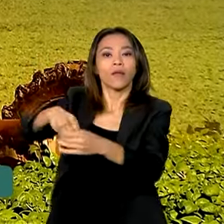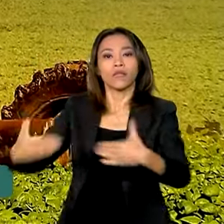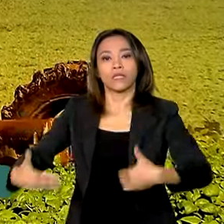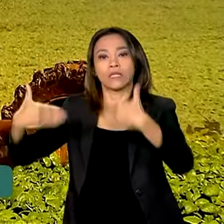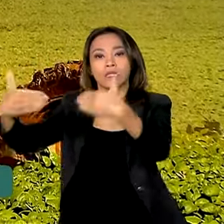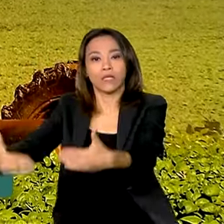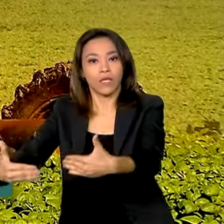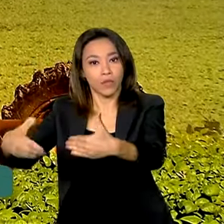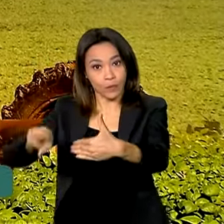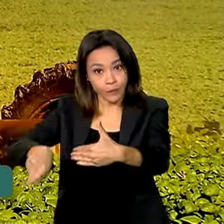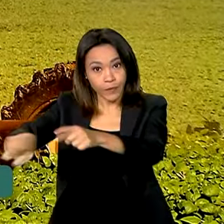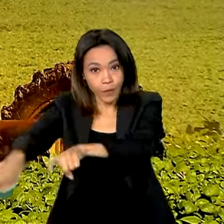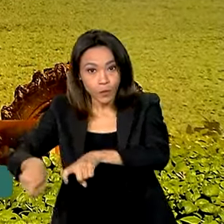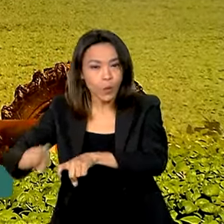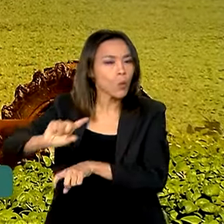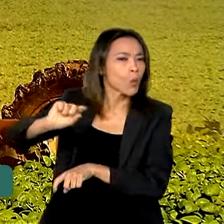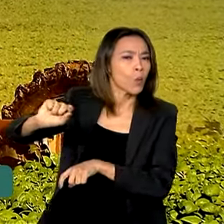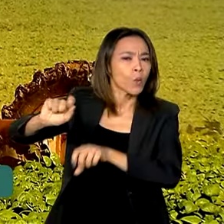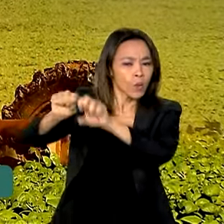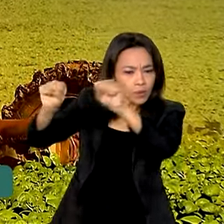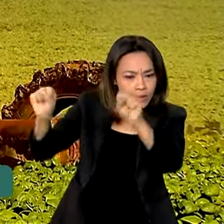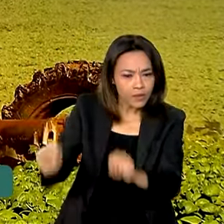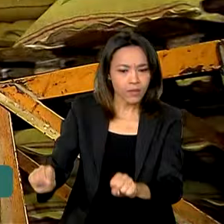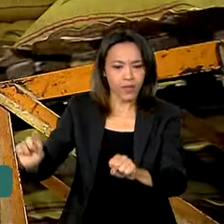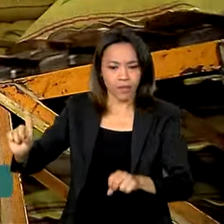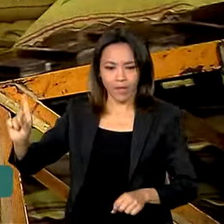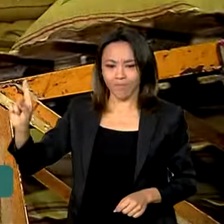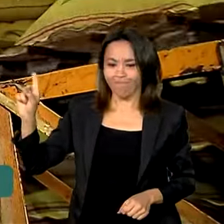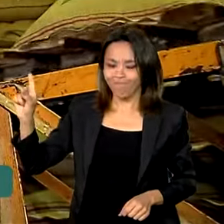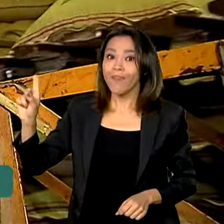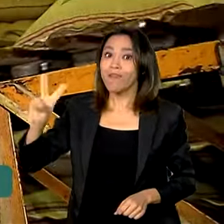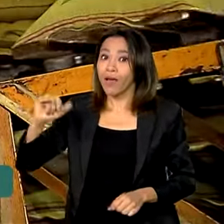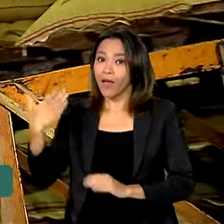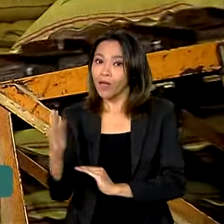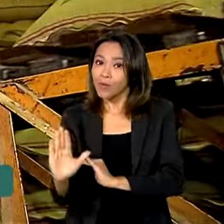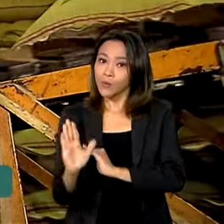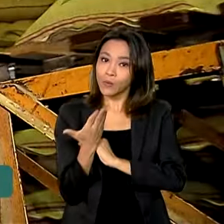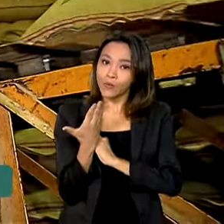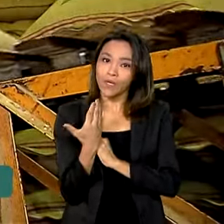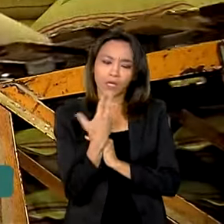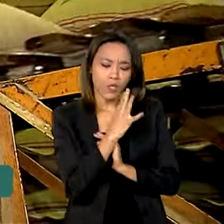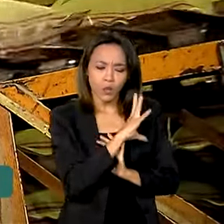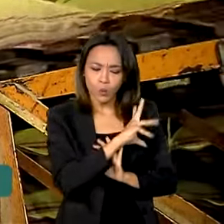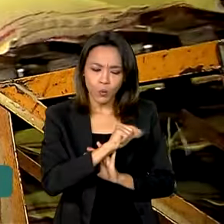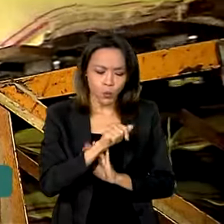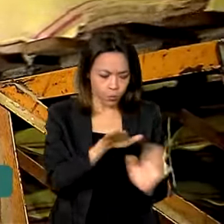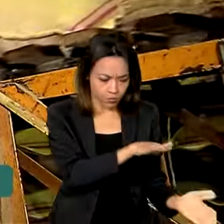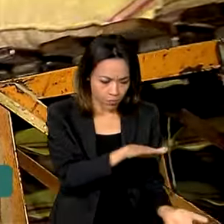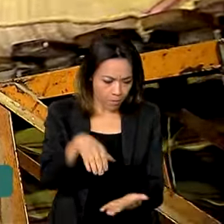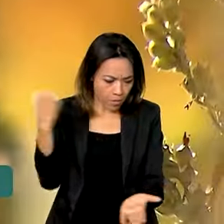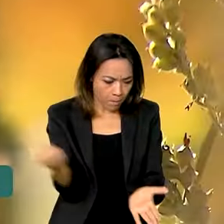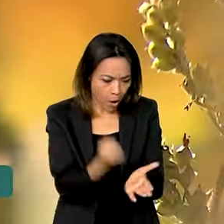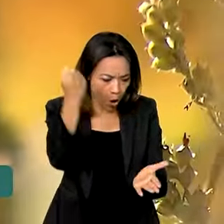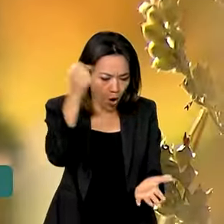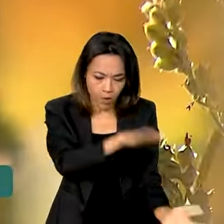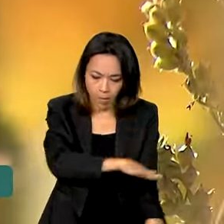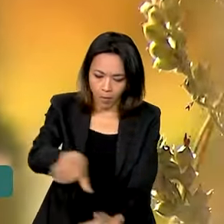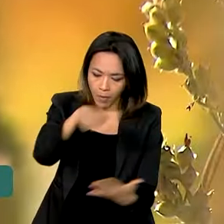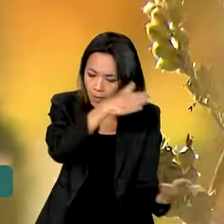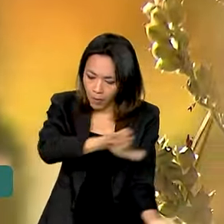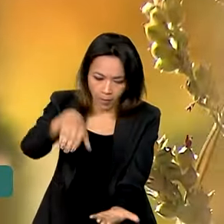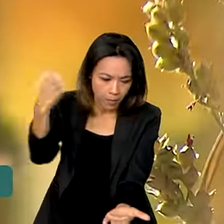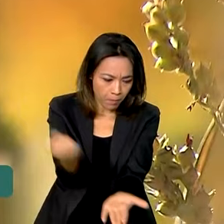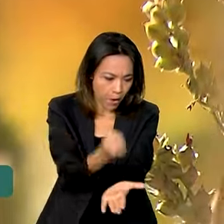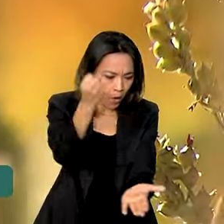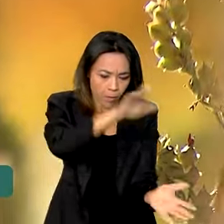O novo sistema chamado de E-FITO permite agora que todo o trânsito de certificados de fitossanidade